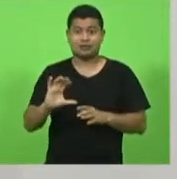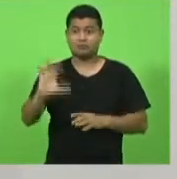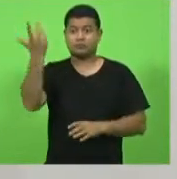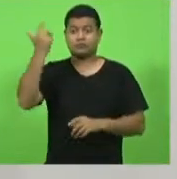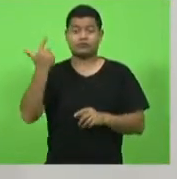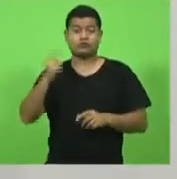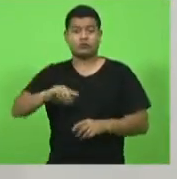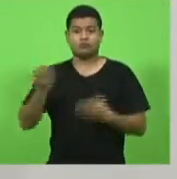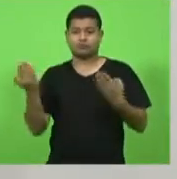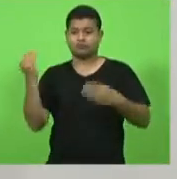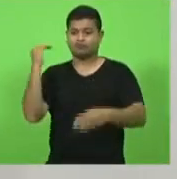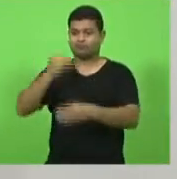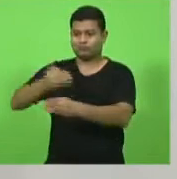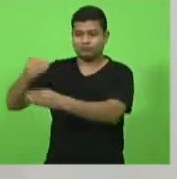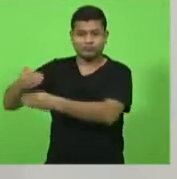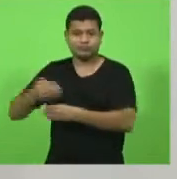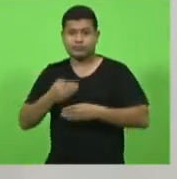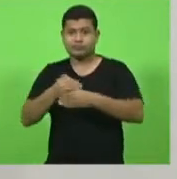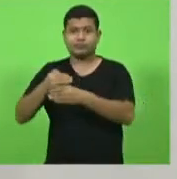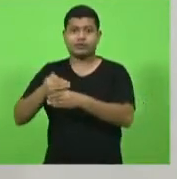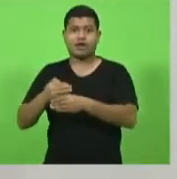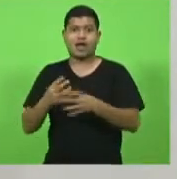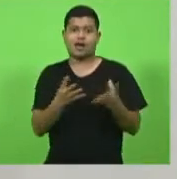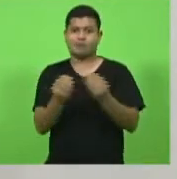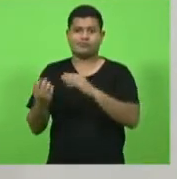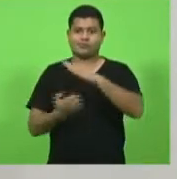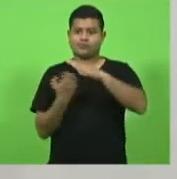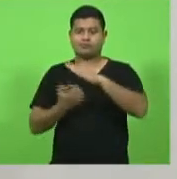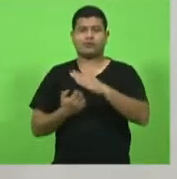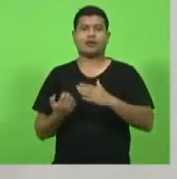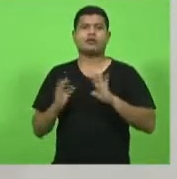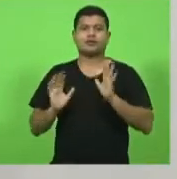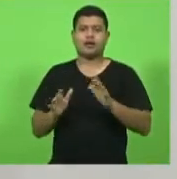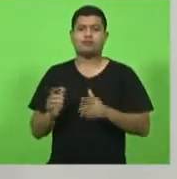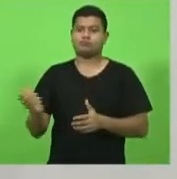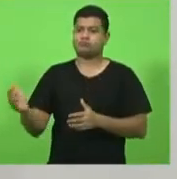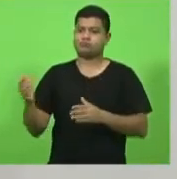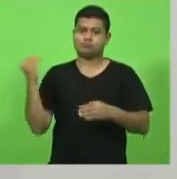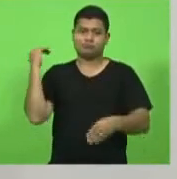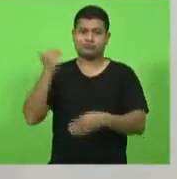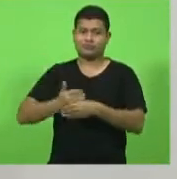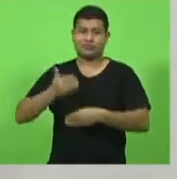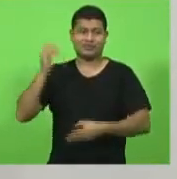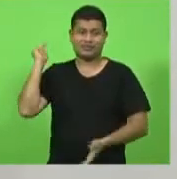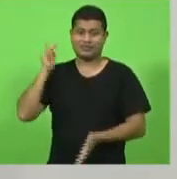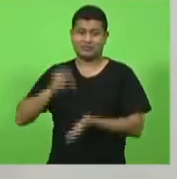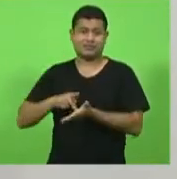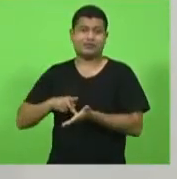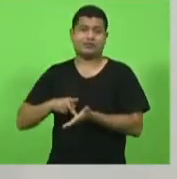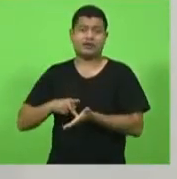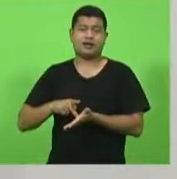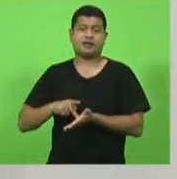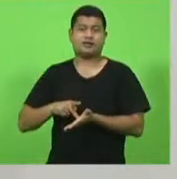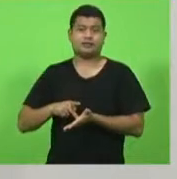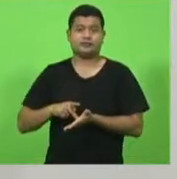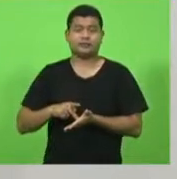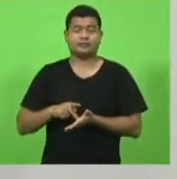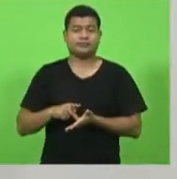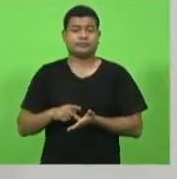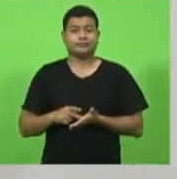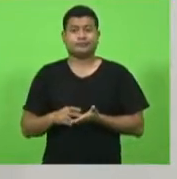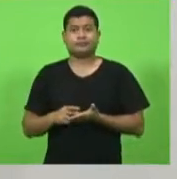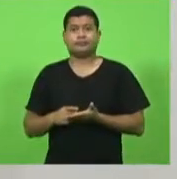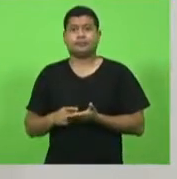empresas vão falir como já faliram porque a crise ela vem sistêmica alguns